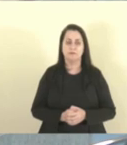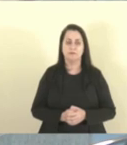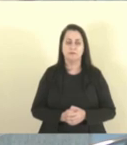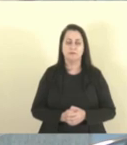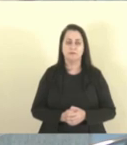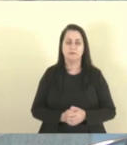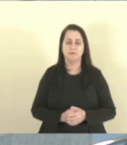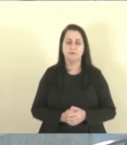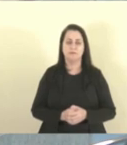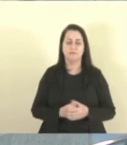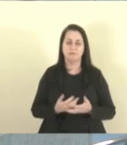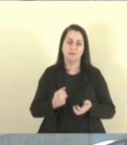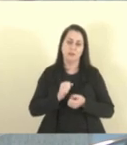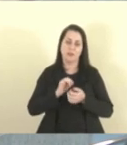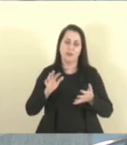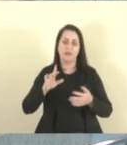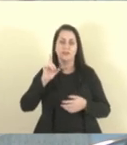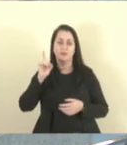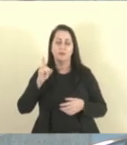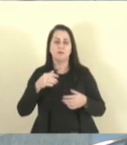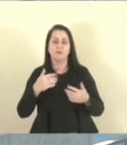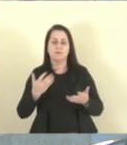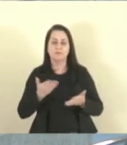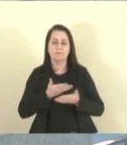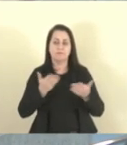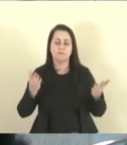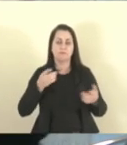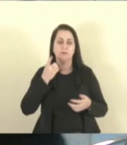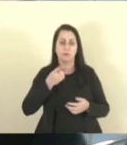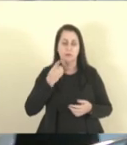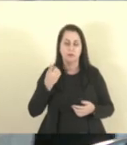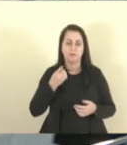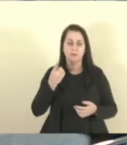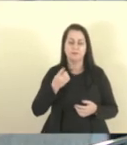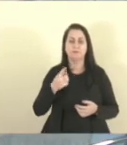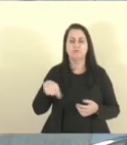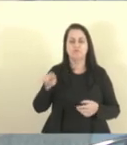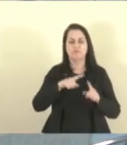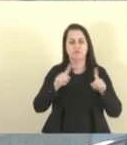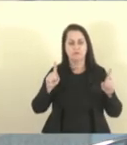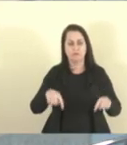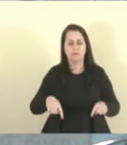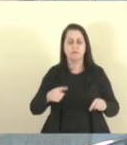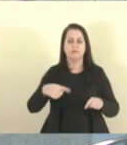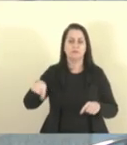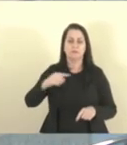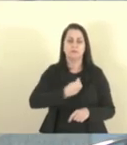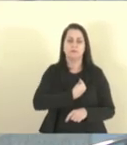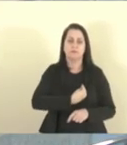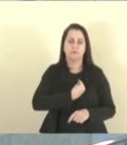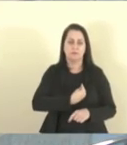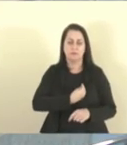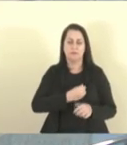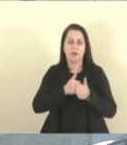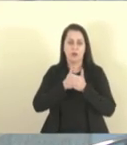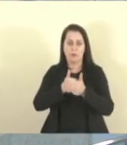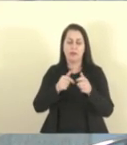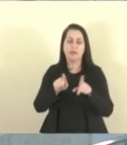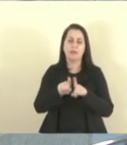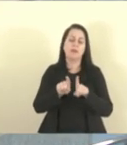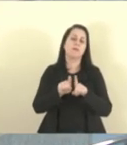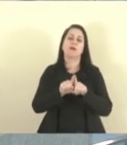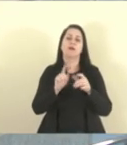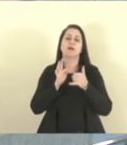Glória a Deus. Presidente, nobres deputados, servidores, público presente que nos acompanha pela TVL e pelos